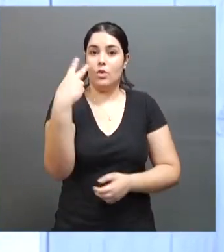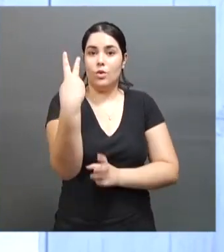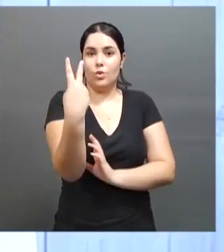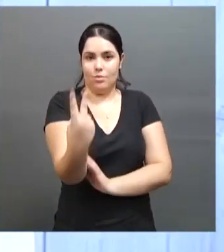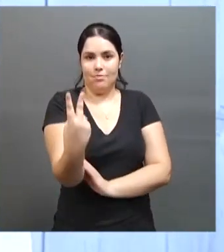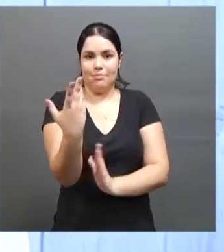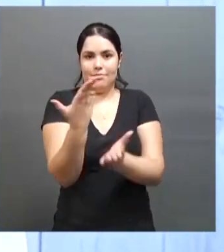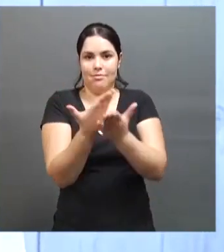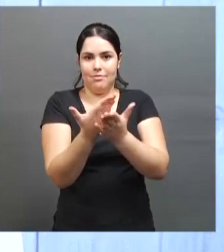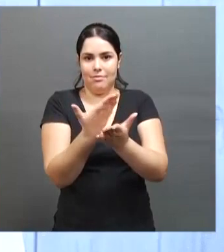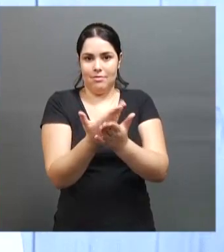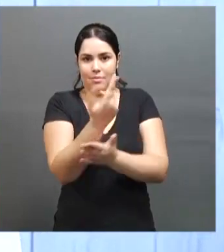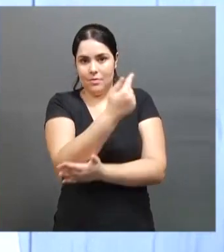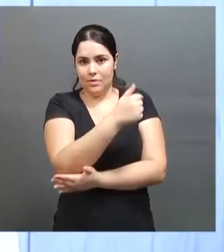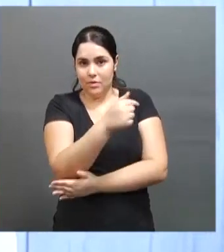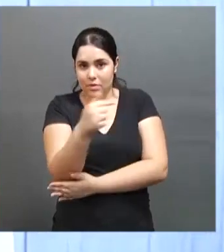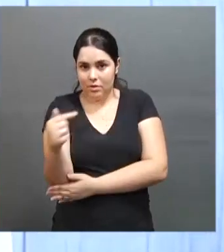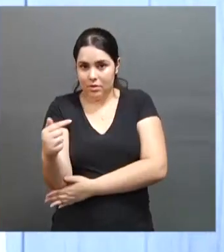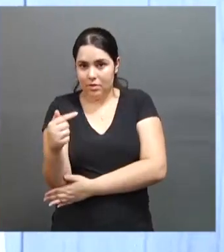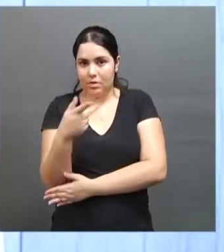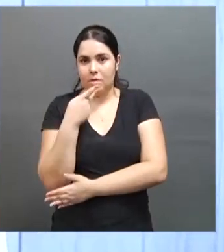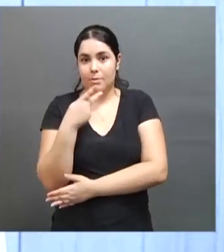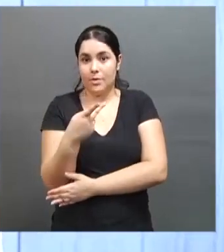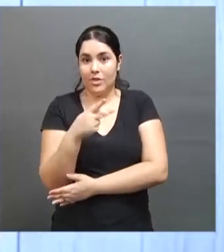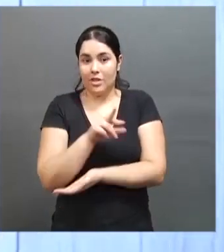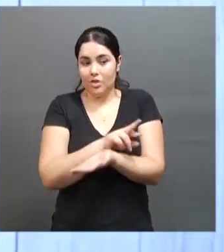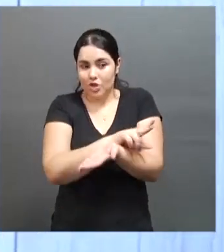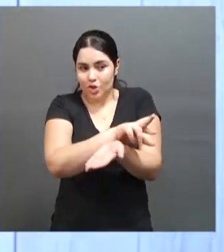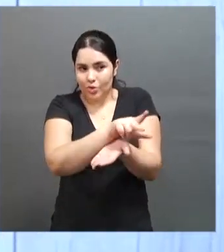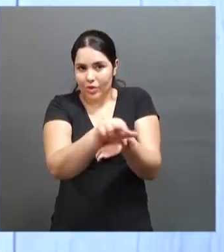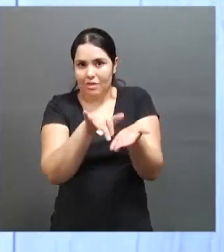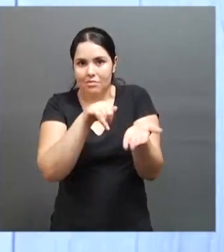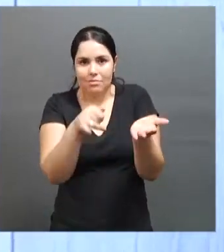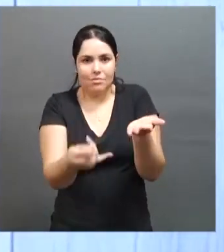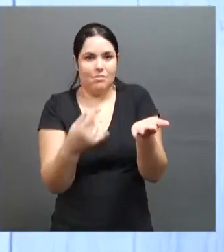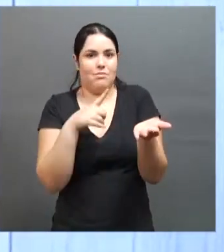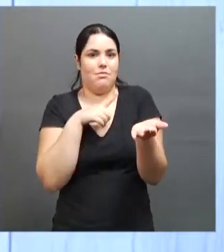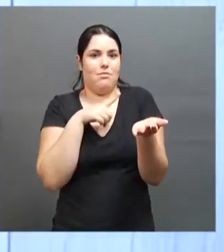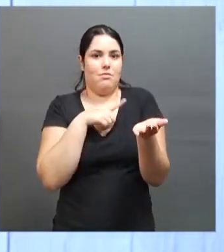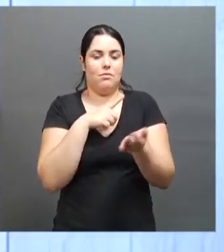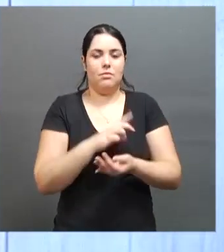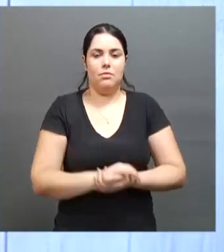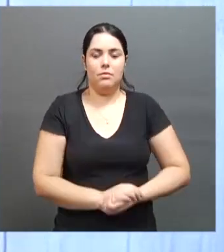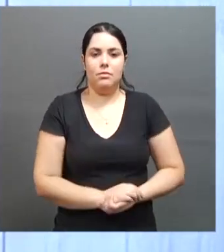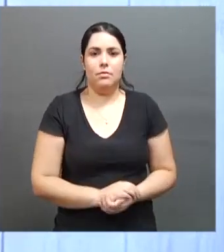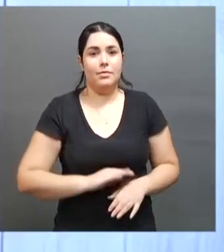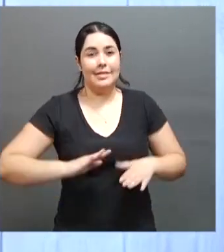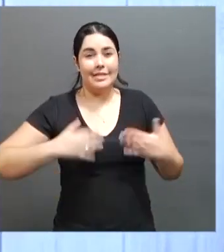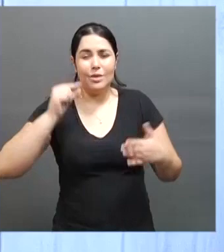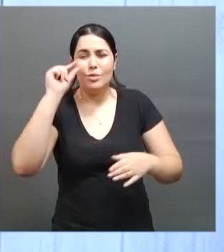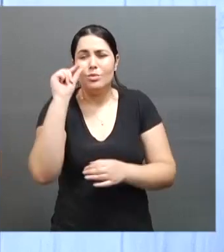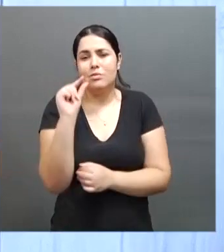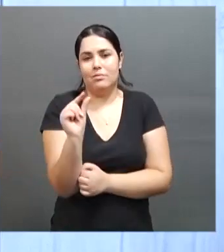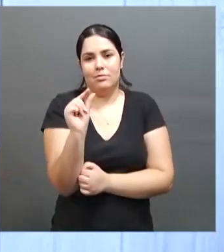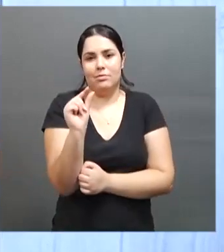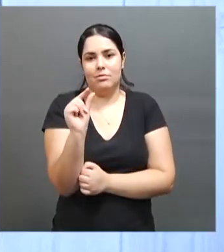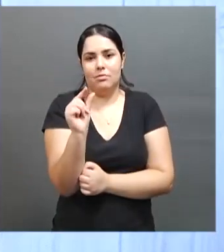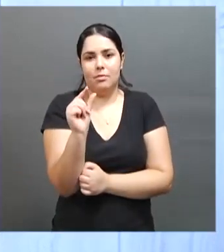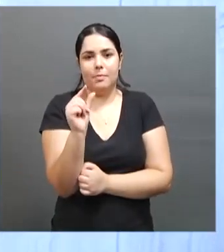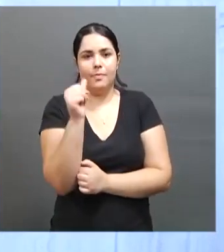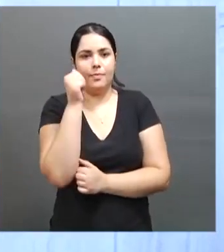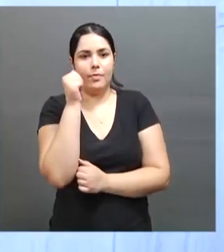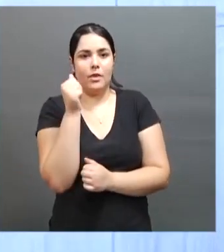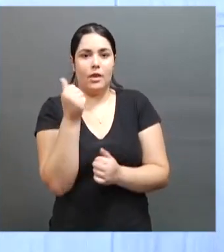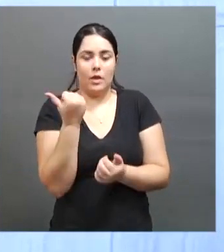por semana, para trabalhar com essas diversas oportunidades que ele tem, né? Então, na verdade, é muito pouco, né? Nos países